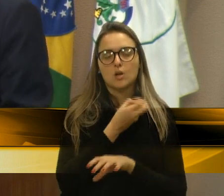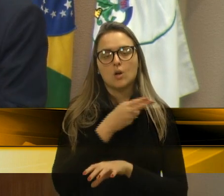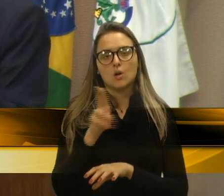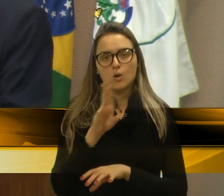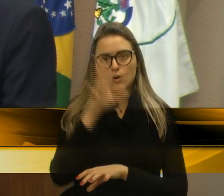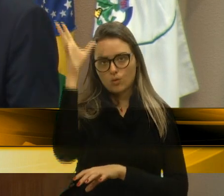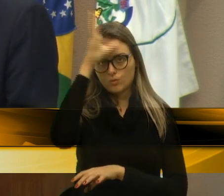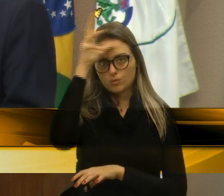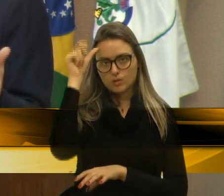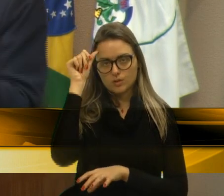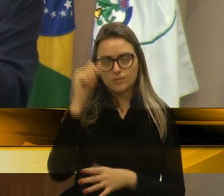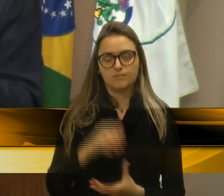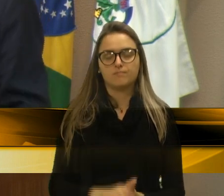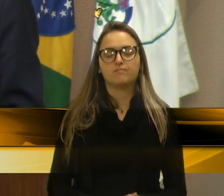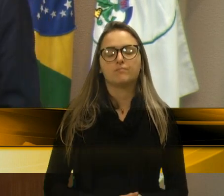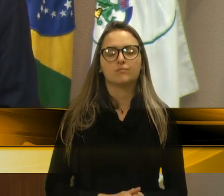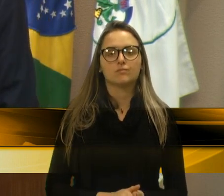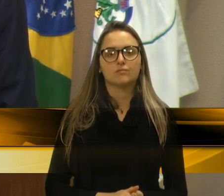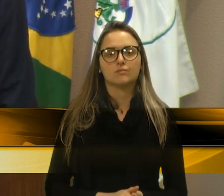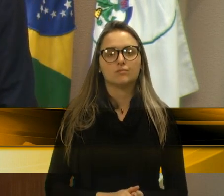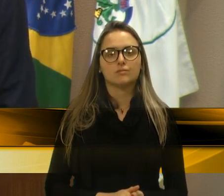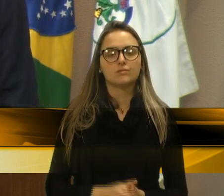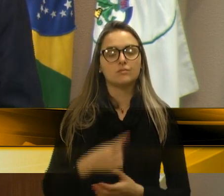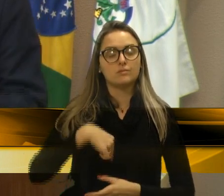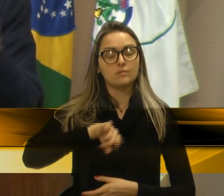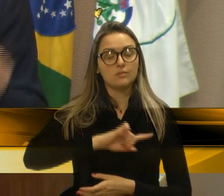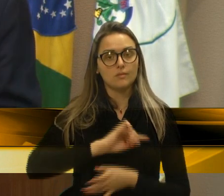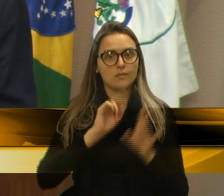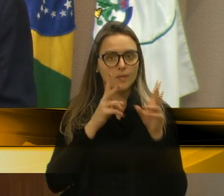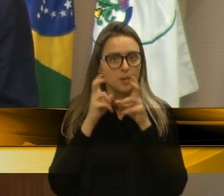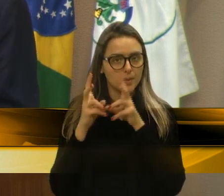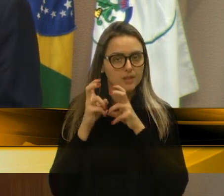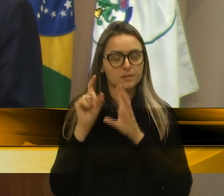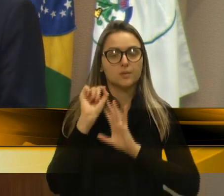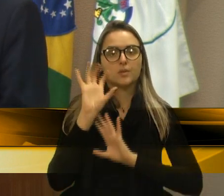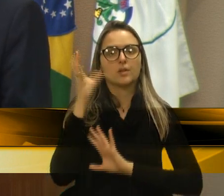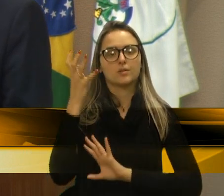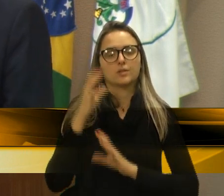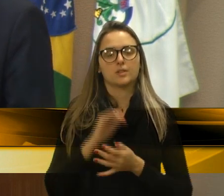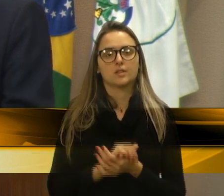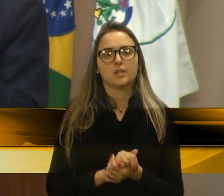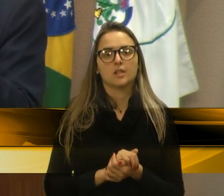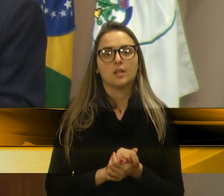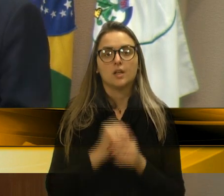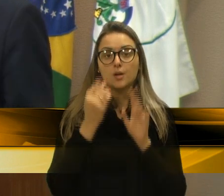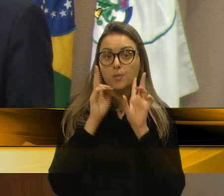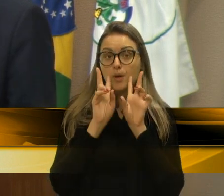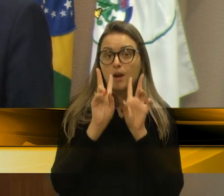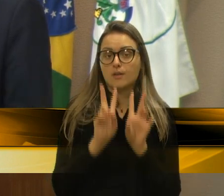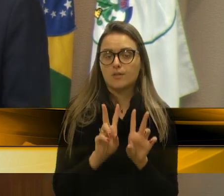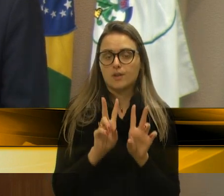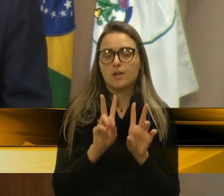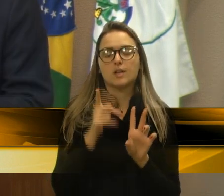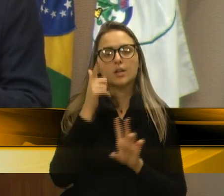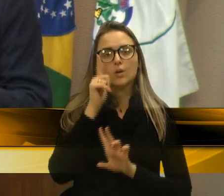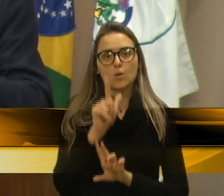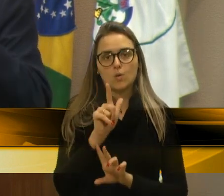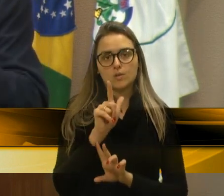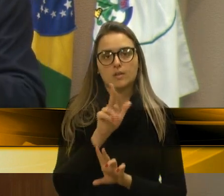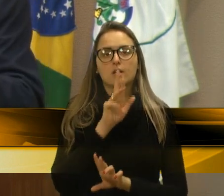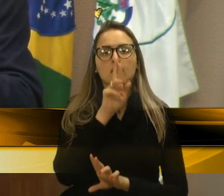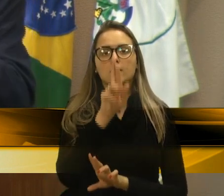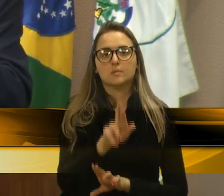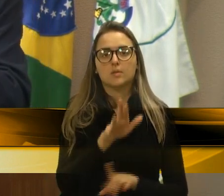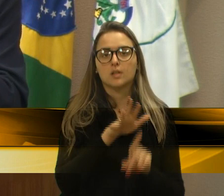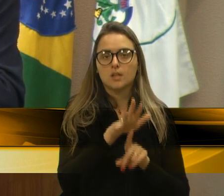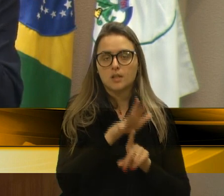estaduais, municipais, para que possamos ver essa situação nos demais. E, para ver de perto, e atender às demandas, que é muito